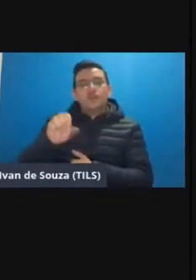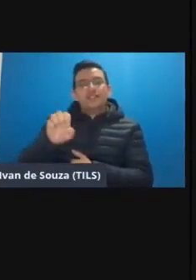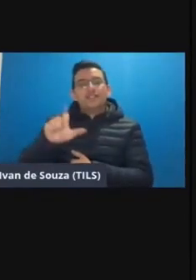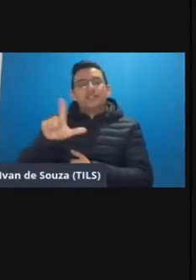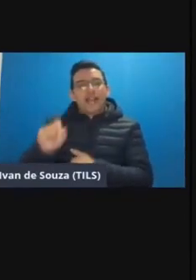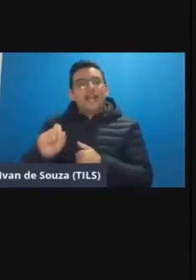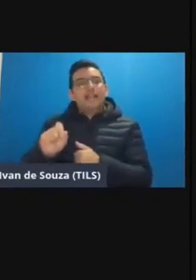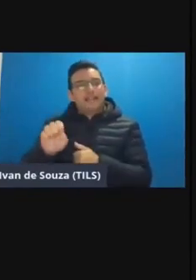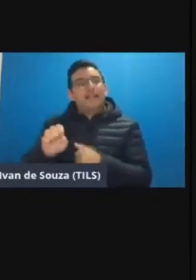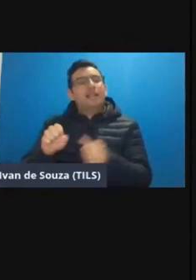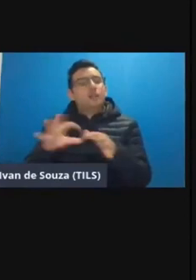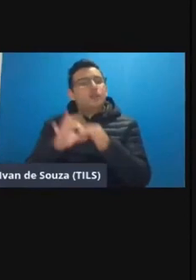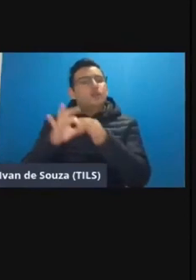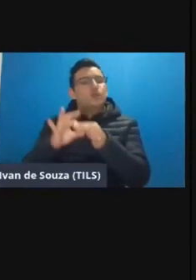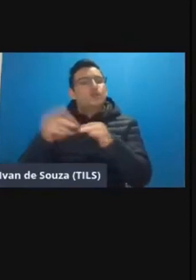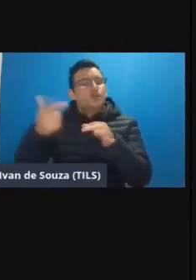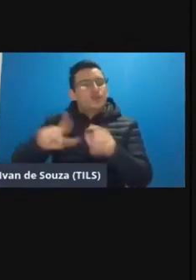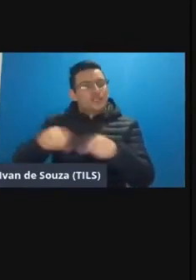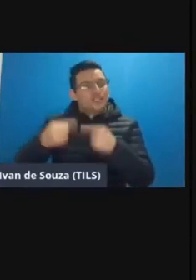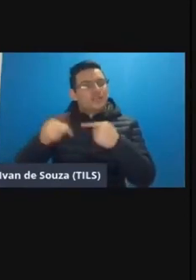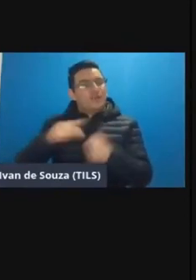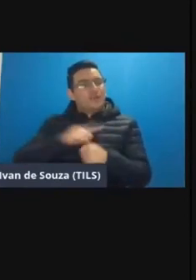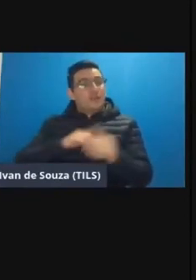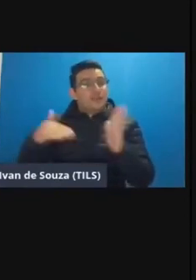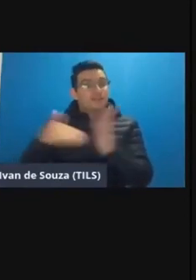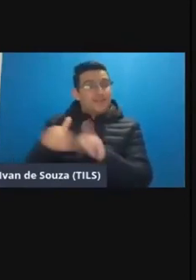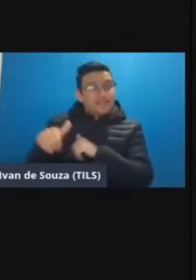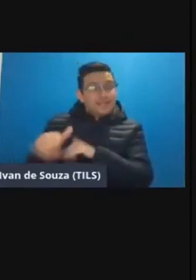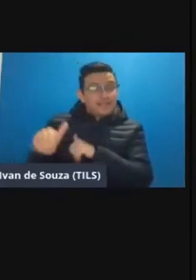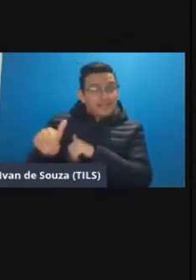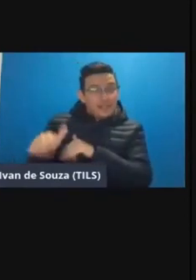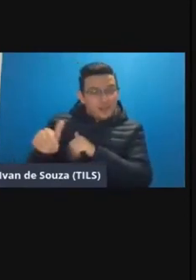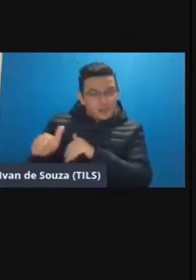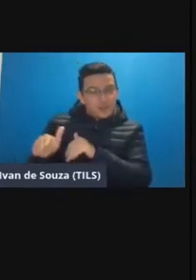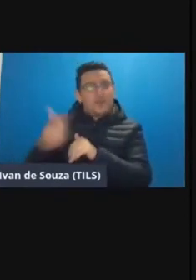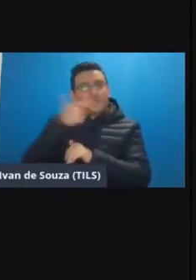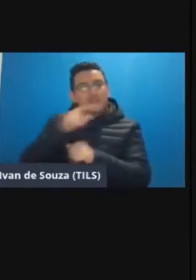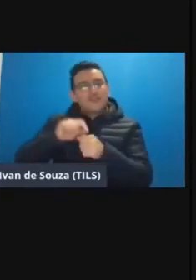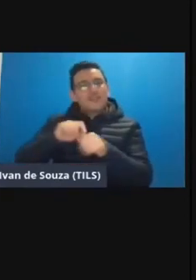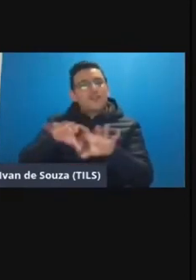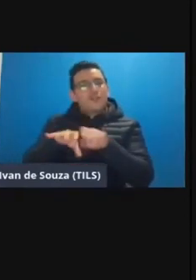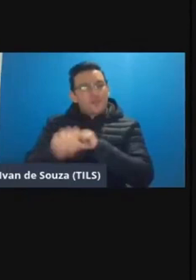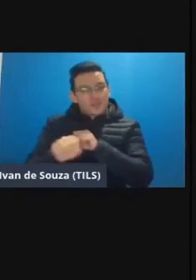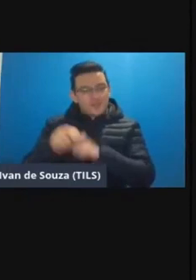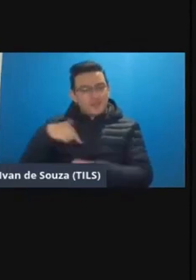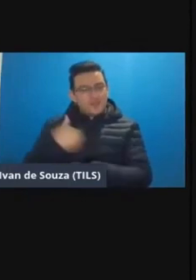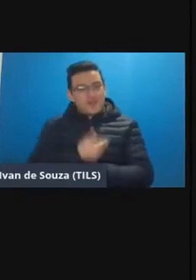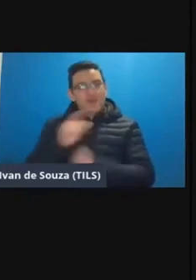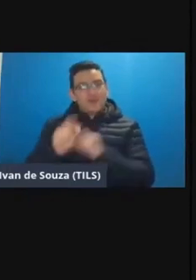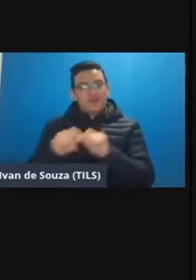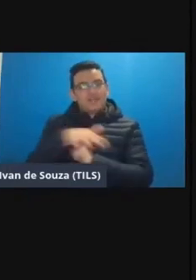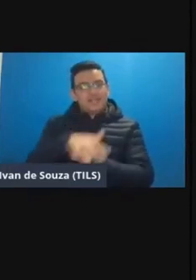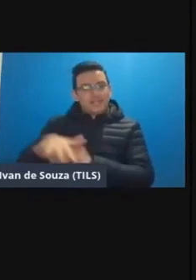novamente nessa nesse desafio que a gente vai levar aí até setembro pelo menos para poder fazer nossas formações nos